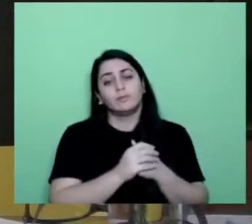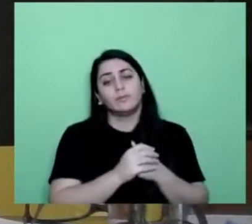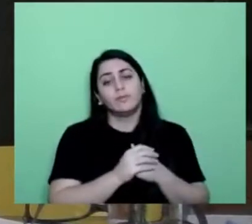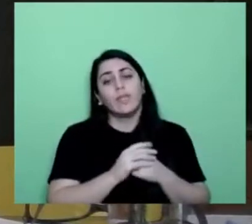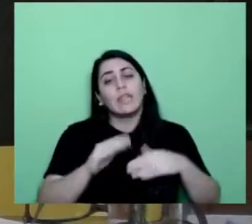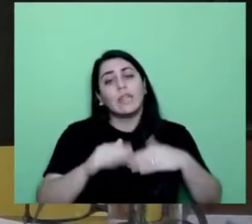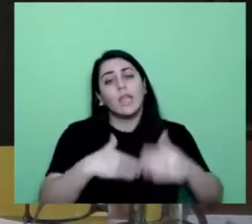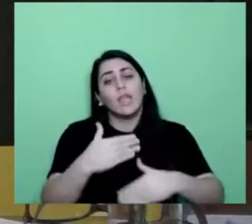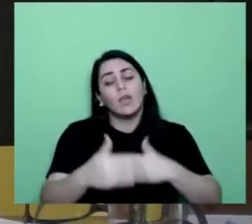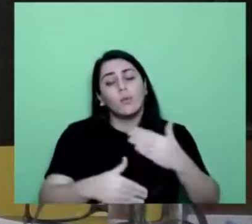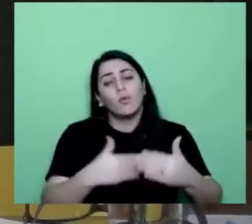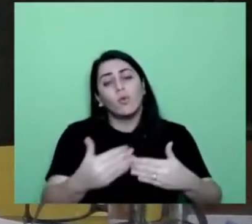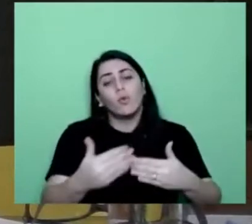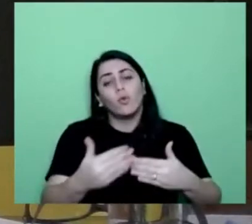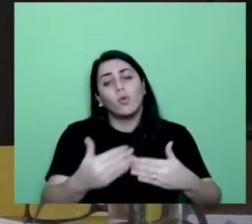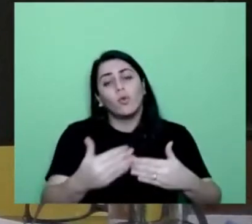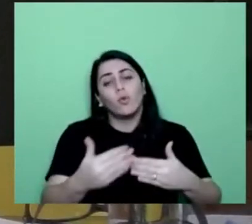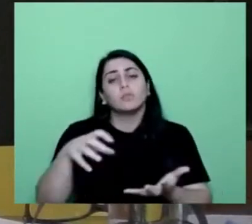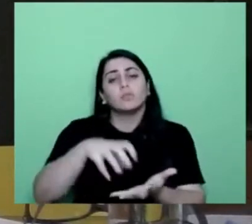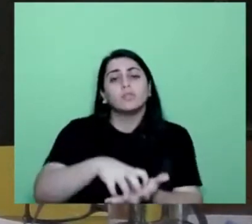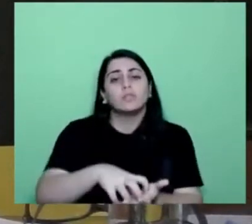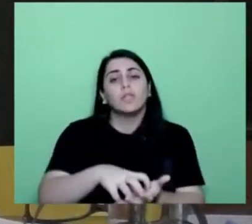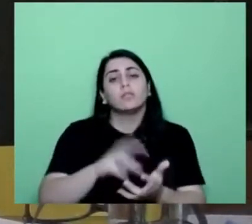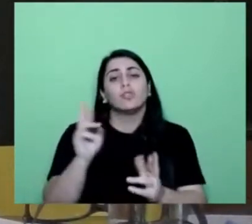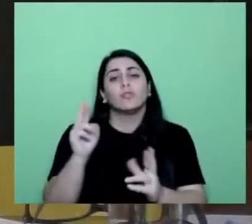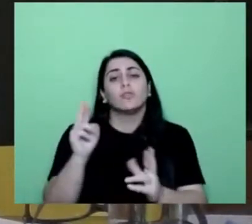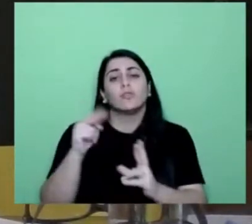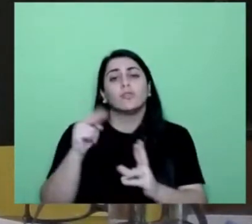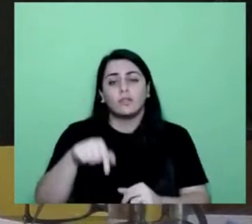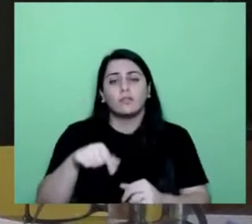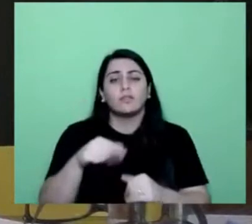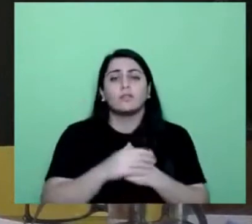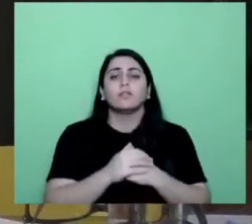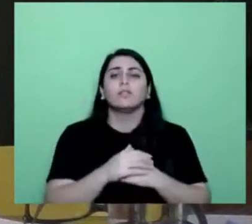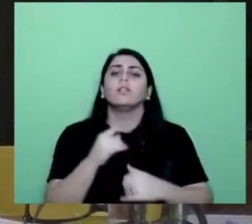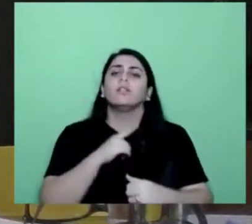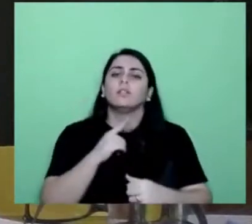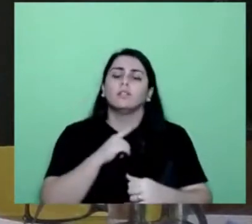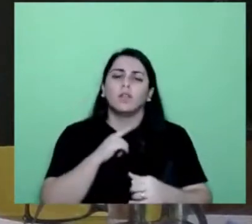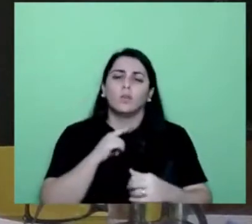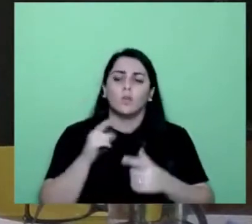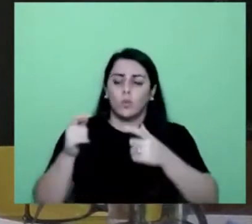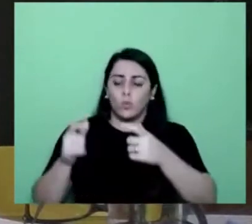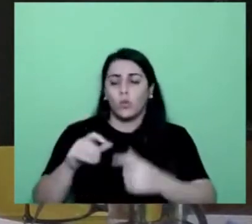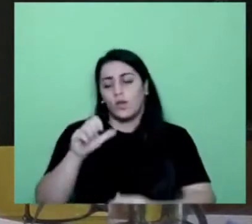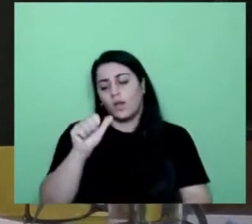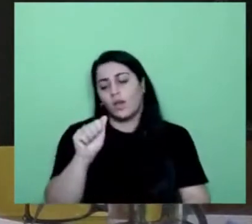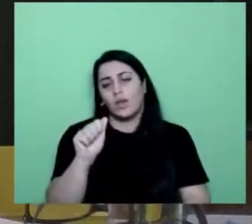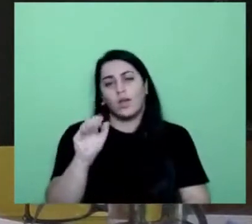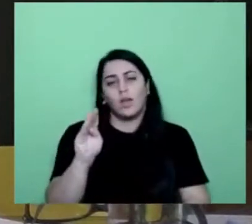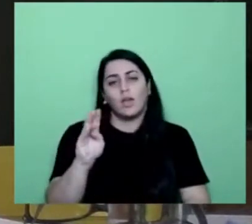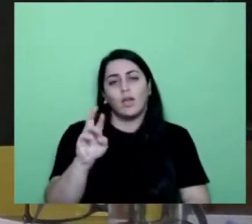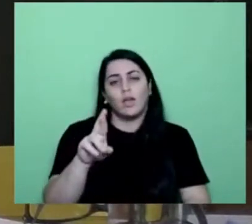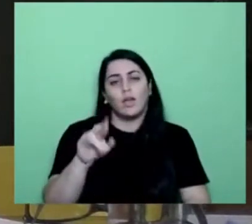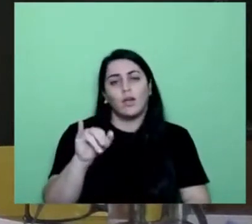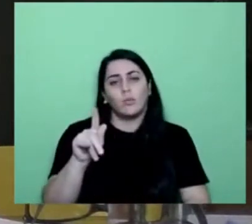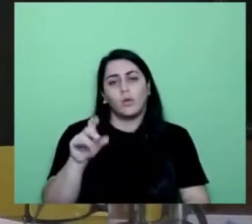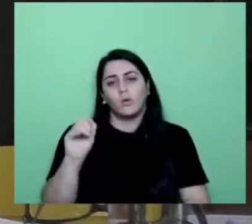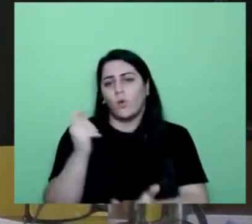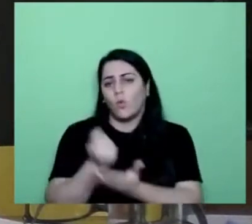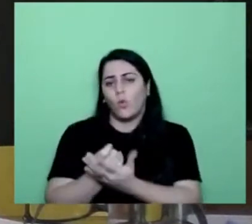atendimento do centro de referência. E aí sim o abrigo. E que não é um serviço obrigatório seguir